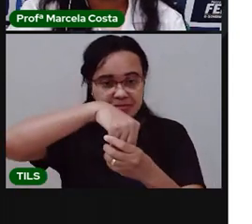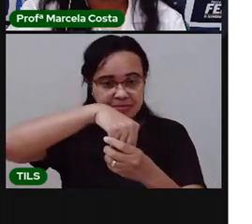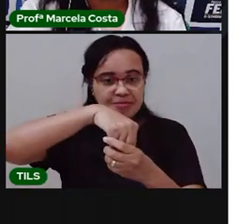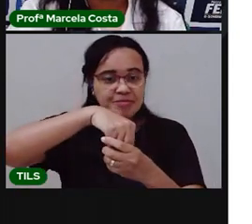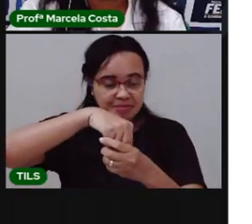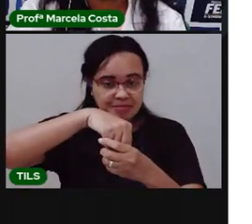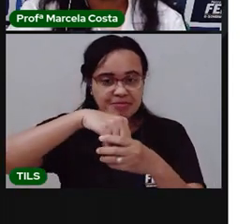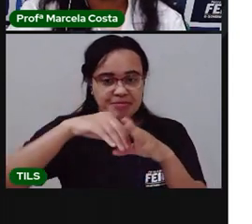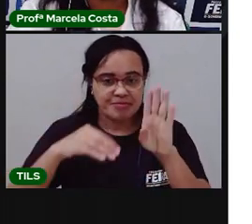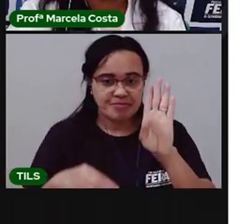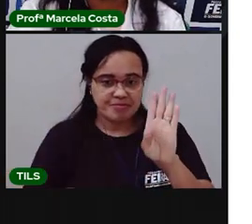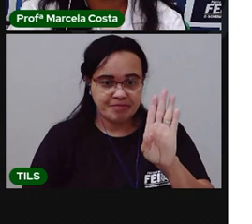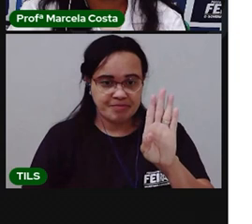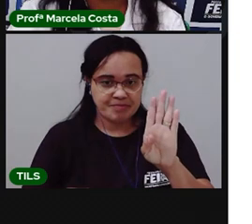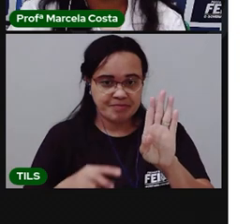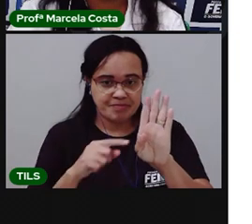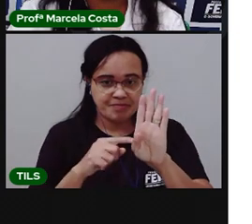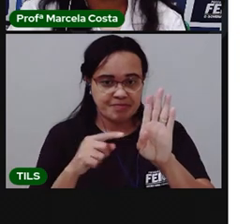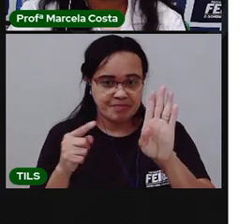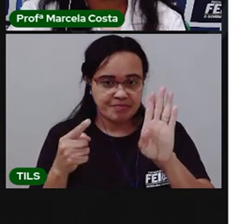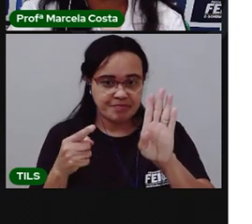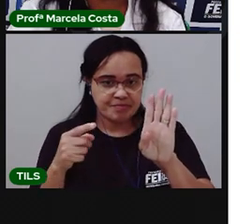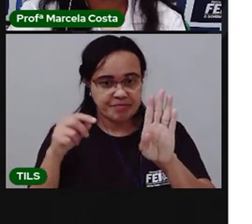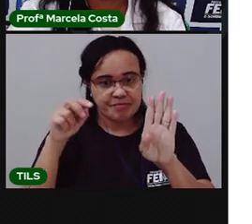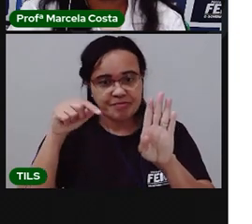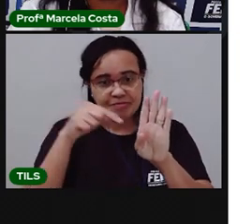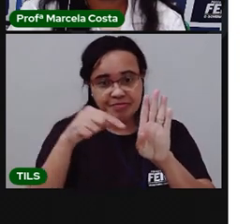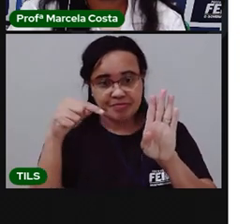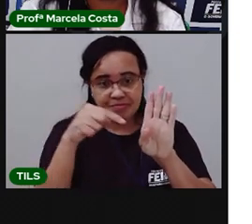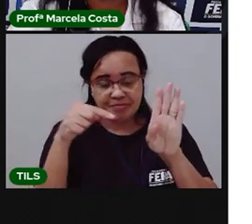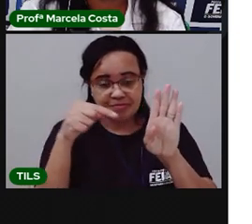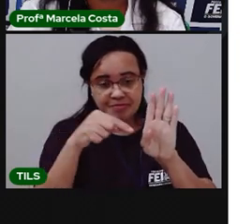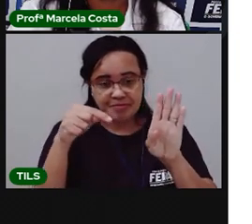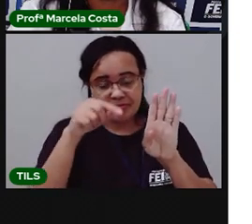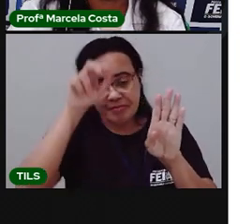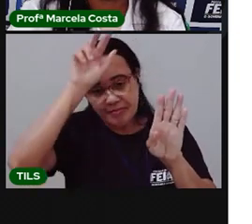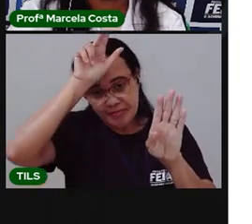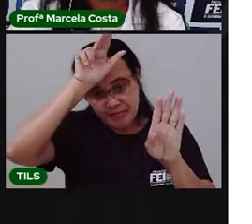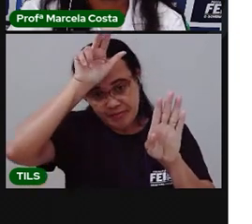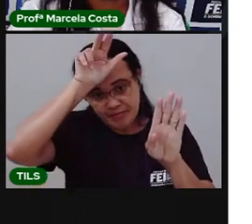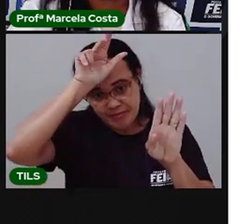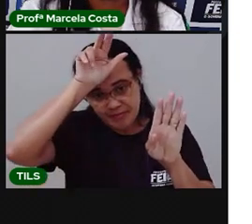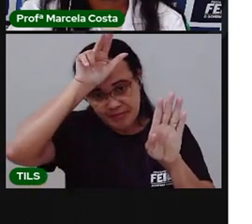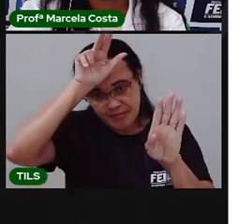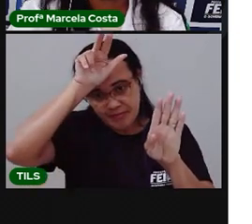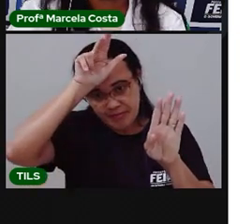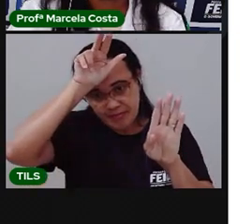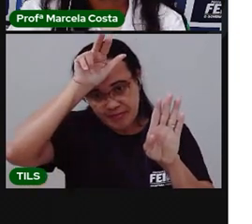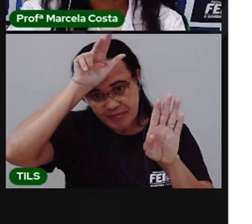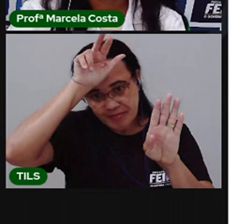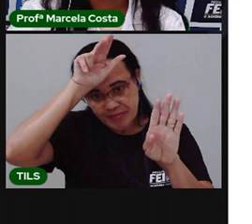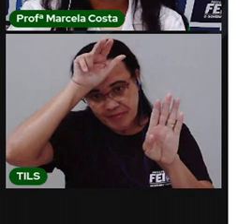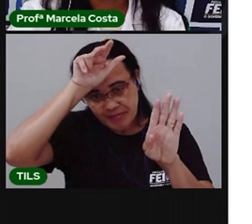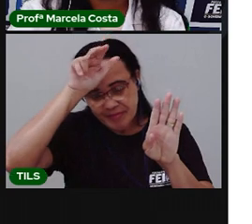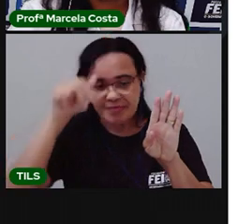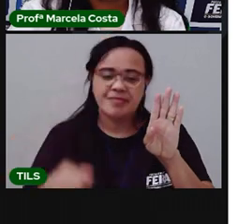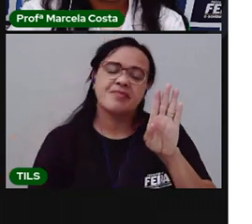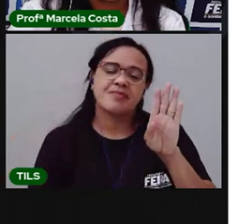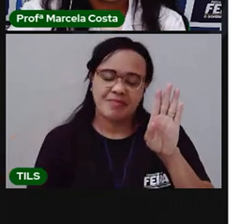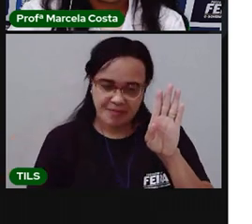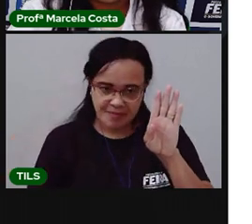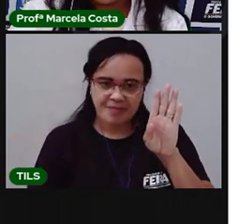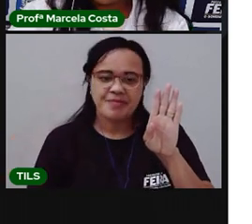Eu vi uma barata. Olha ela aqui logo no